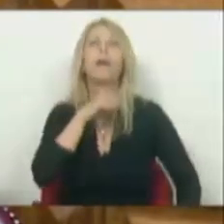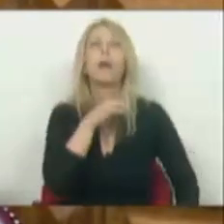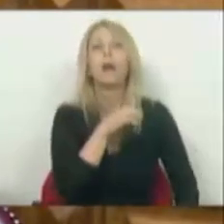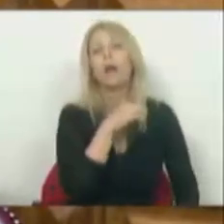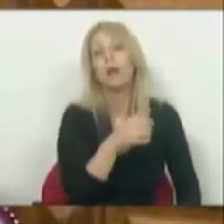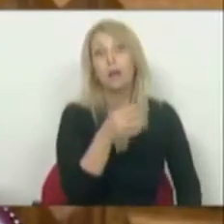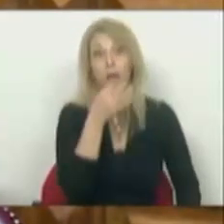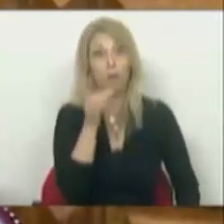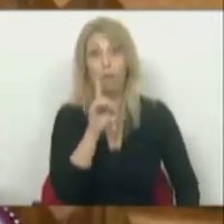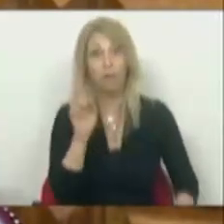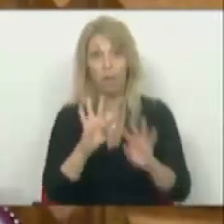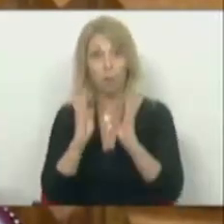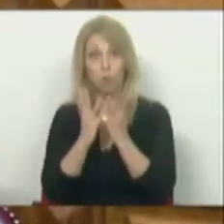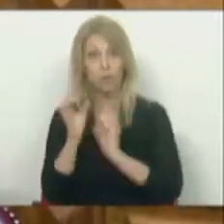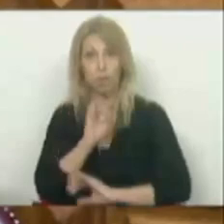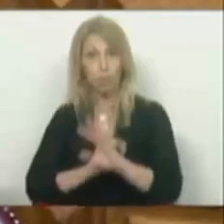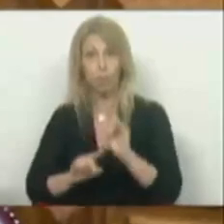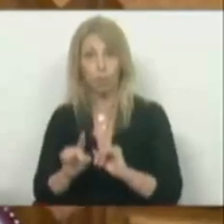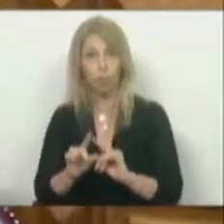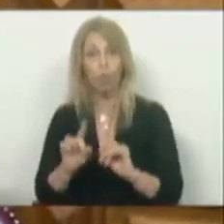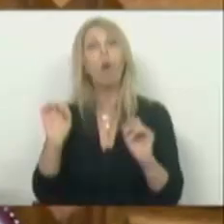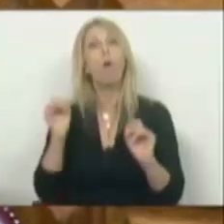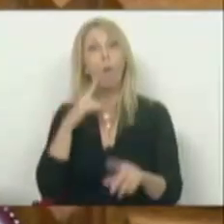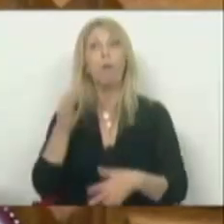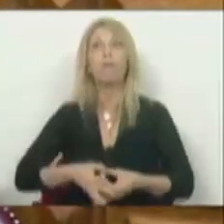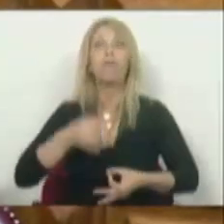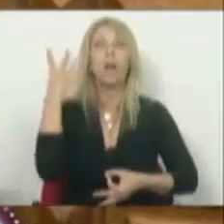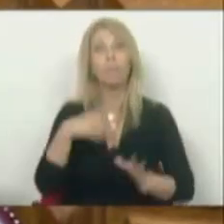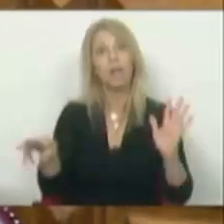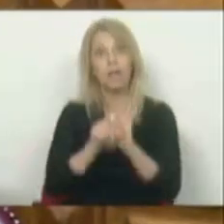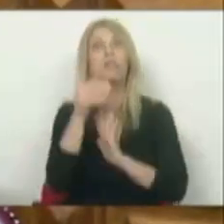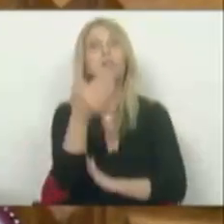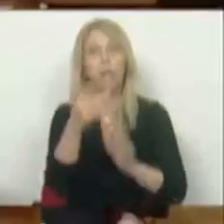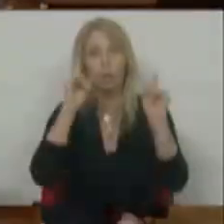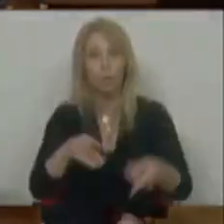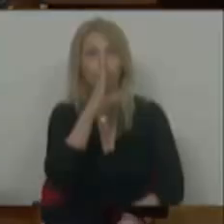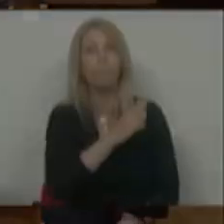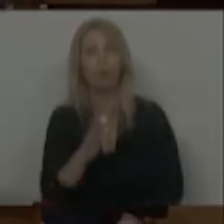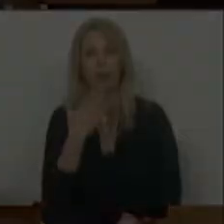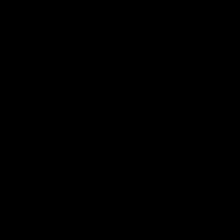mencionar no Conselho Europeu ou vão finalmente ativar o artigo 7. Muito obrigado, Sr. Presidente.